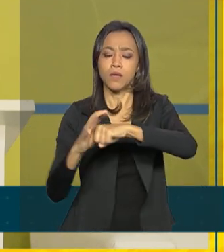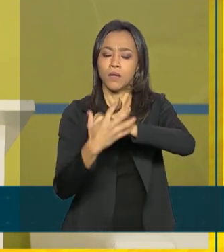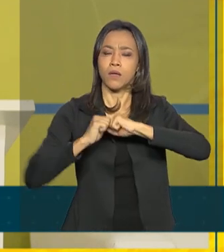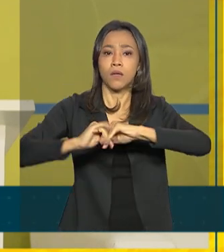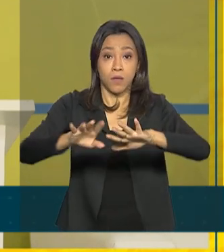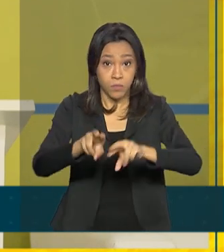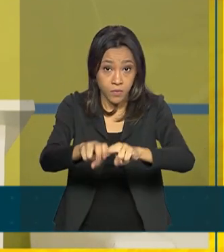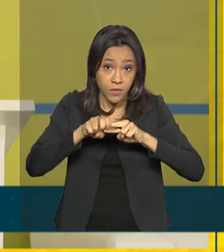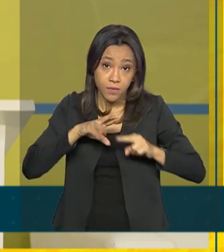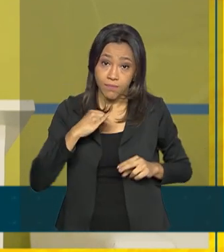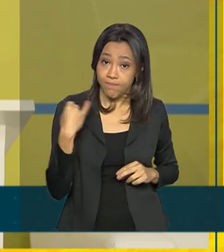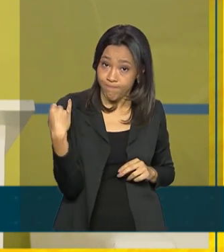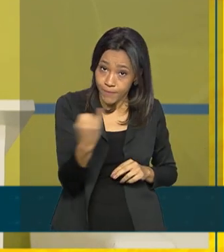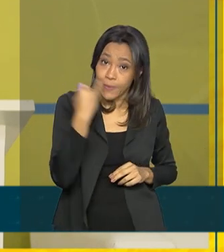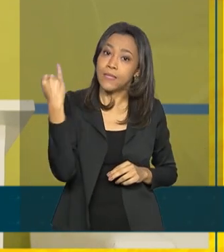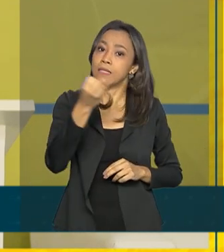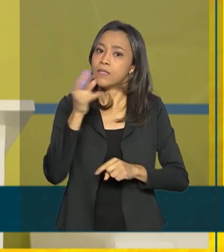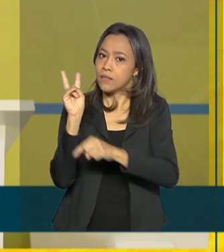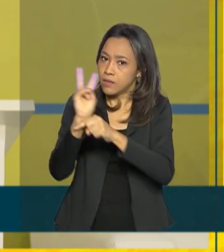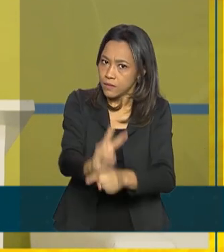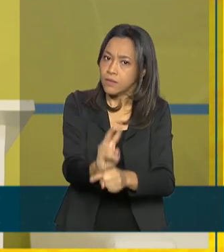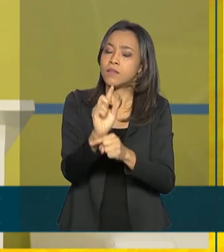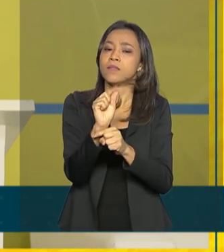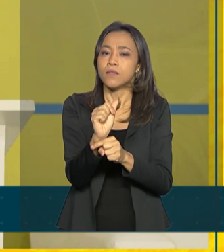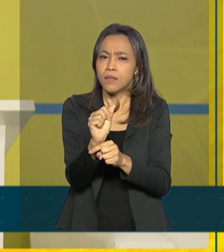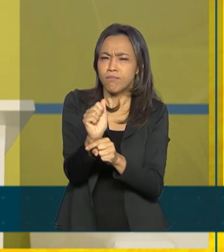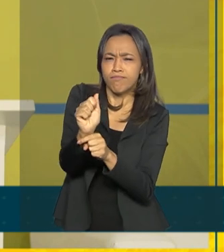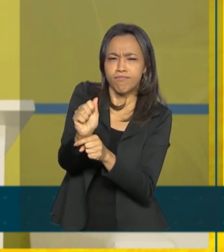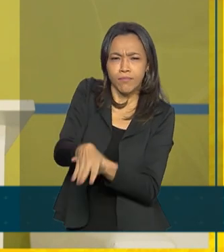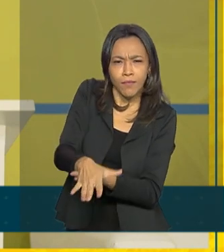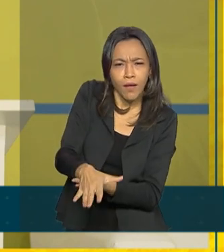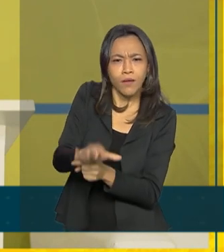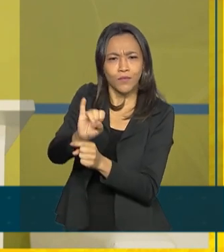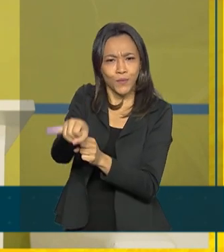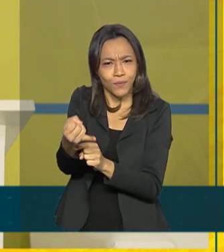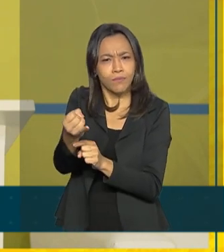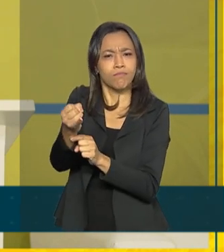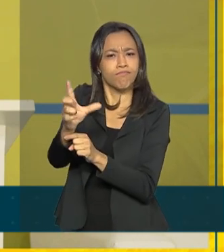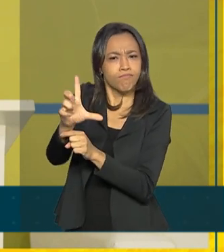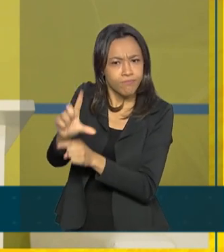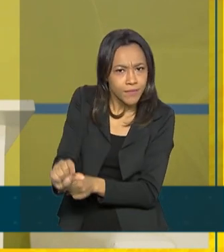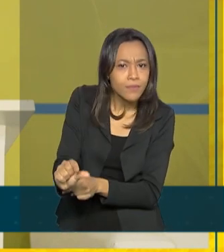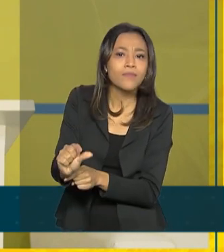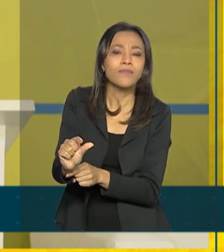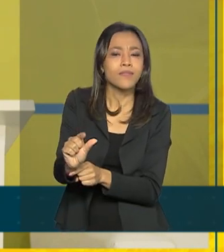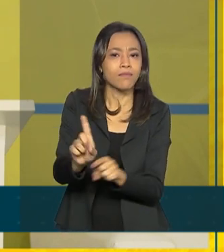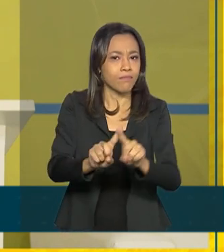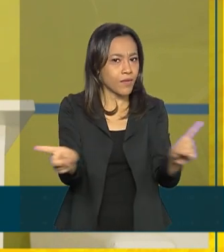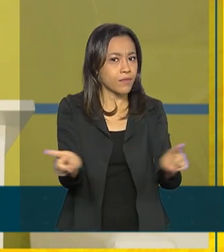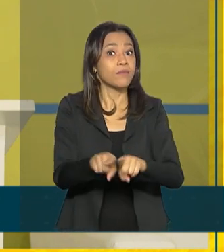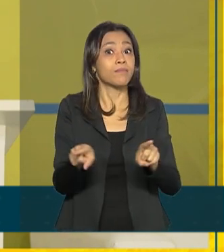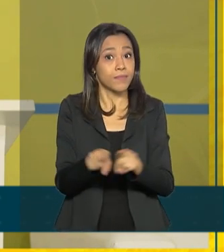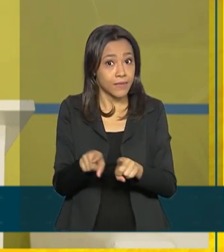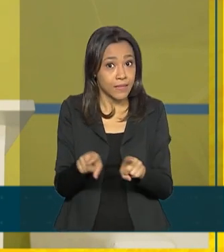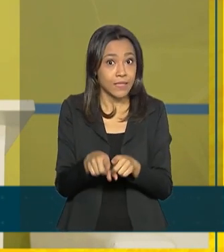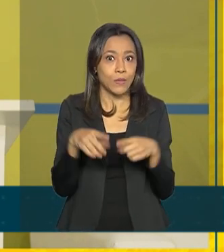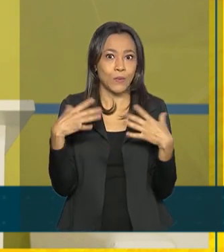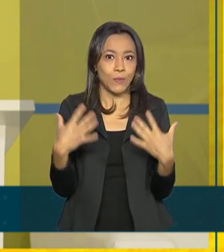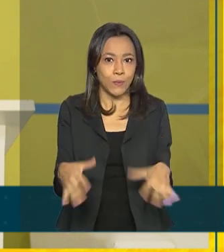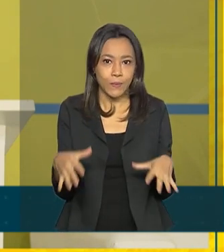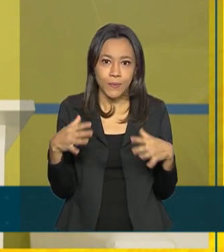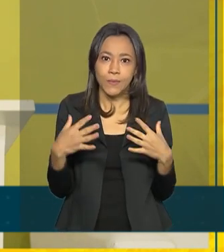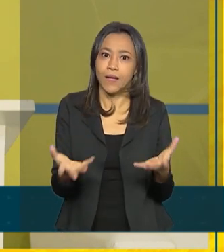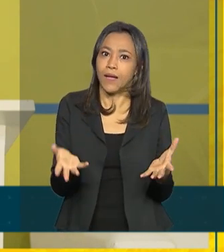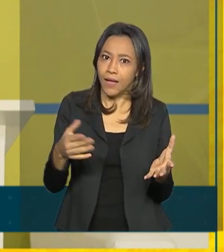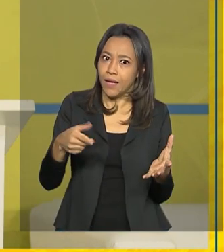isso a importância do crédito mais barato, com juros mais baixos, mas também com maior abundância